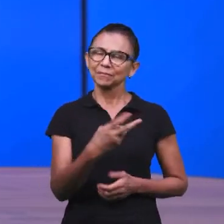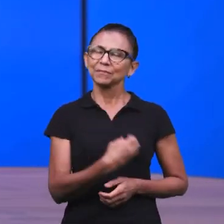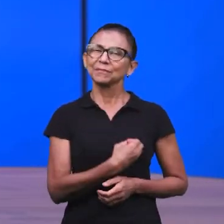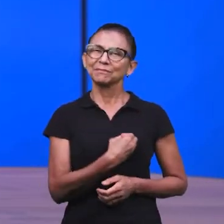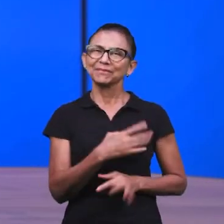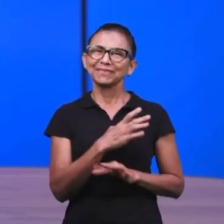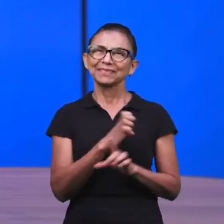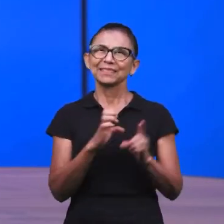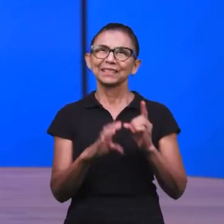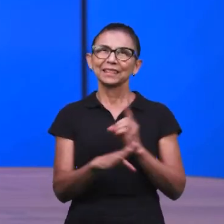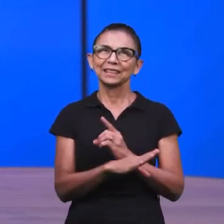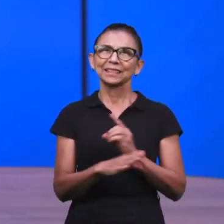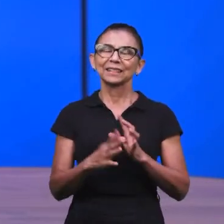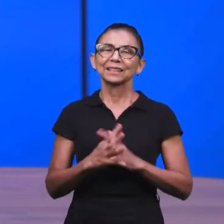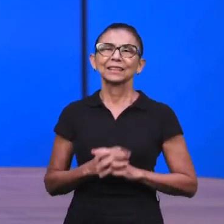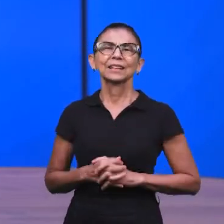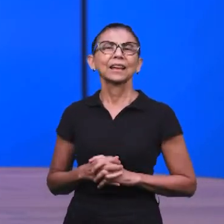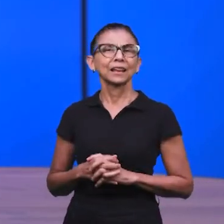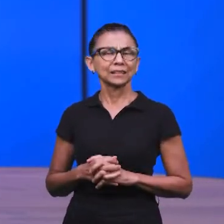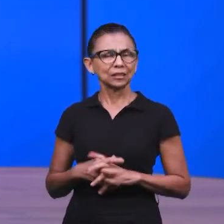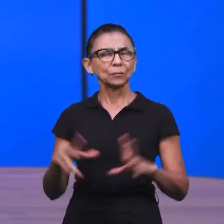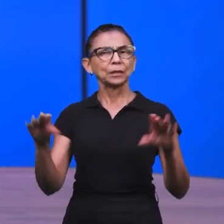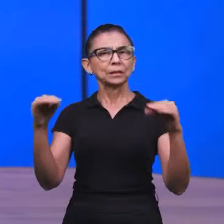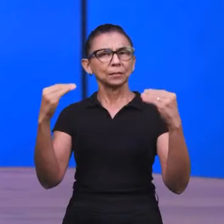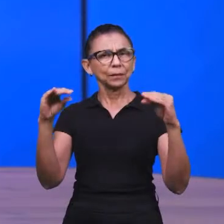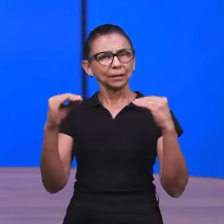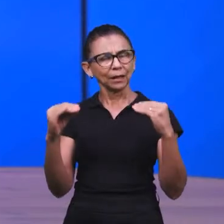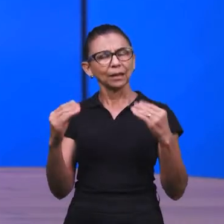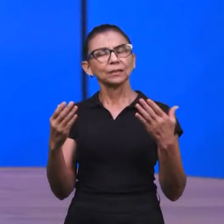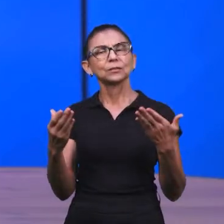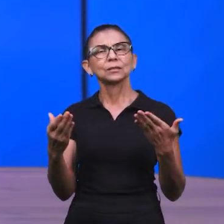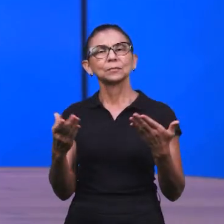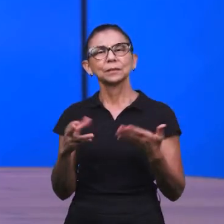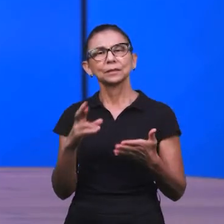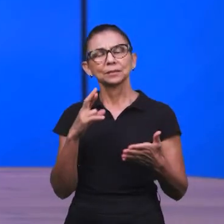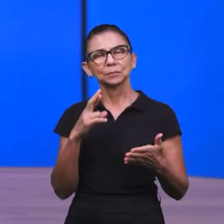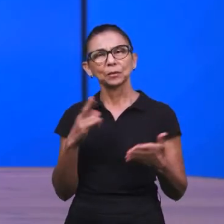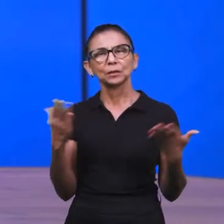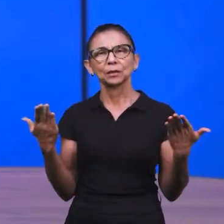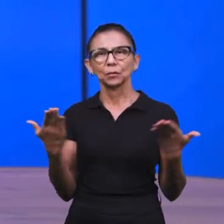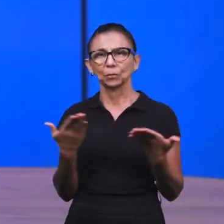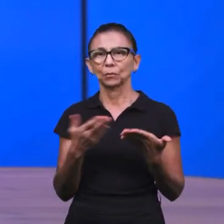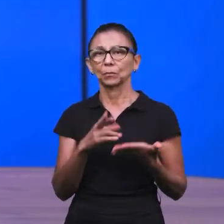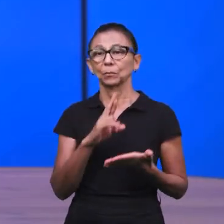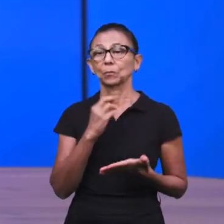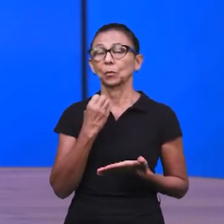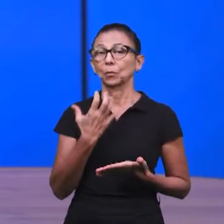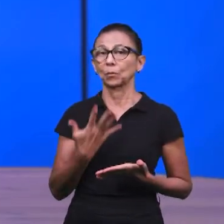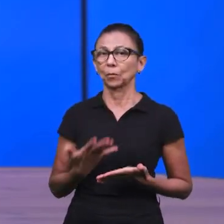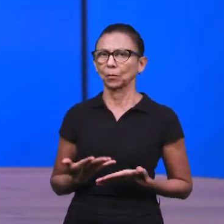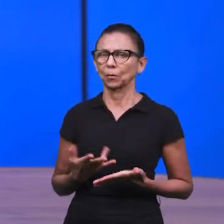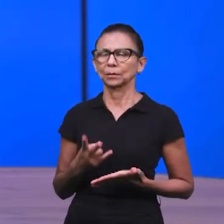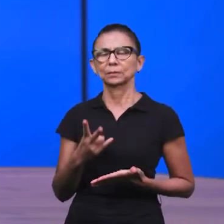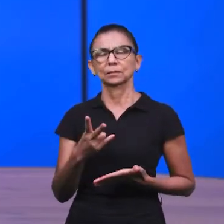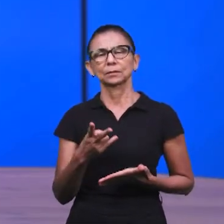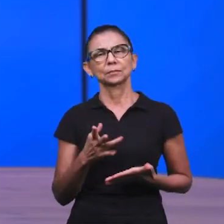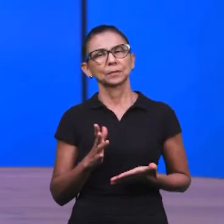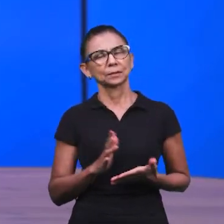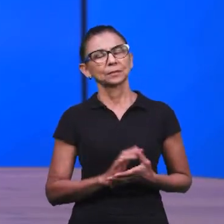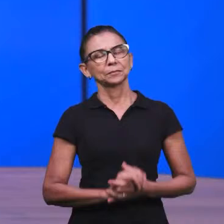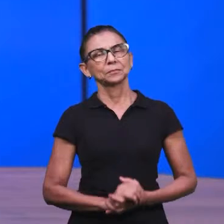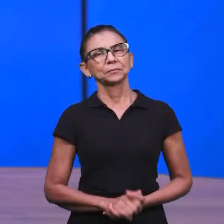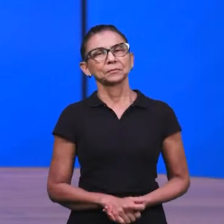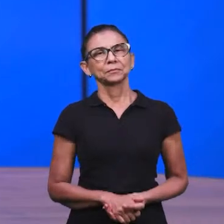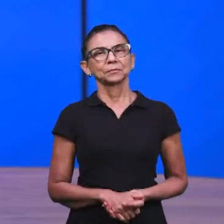irmã sempre foi boa participante na escola bíblica, né? Tem até mandado suas contribuições, mas agora a sua resposta foi muito boa, né? Como